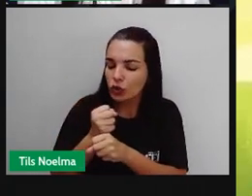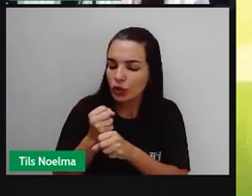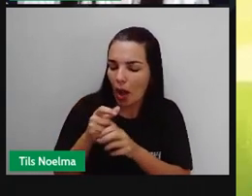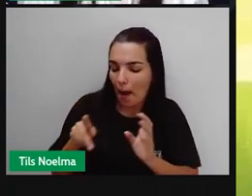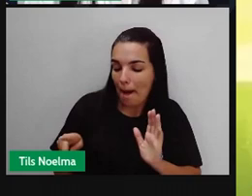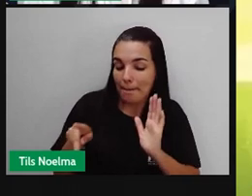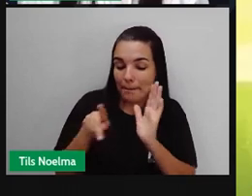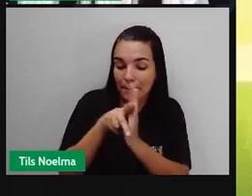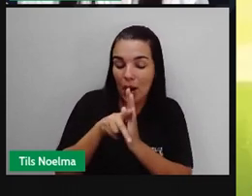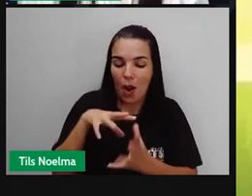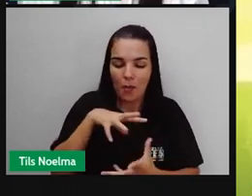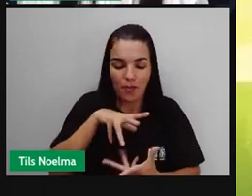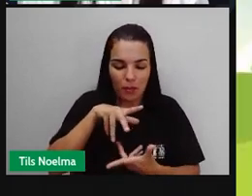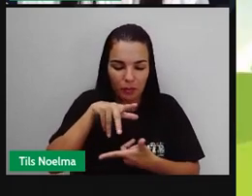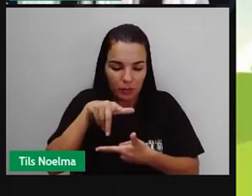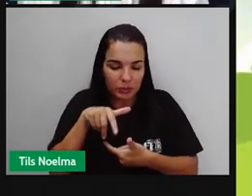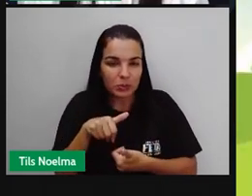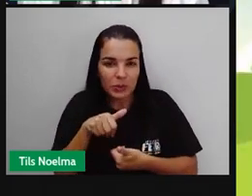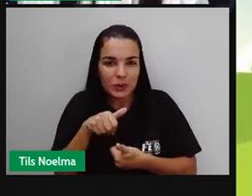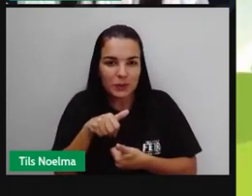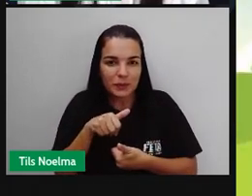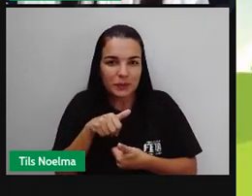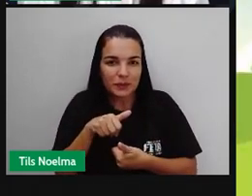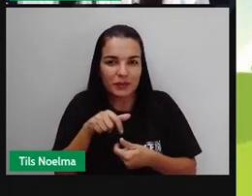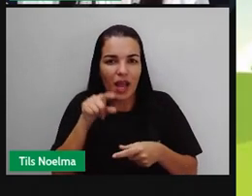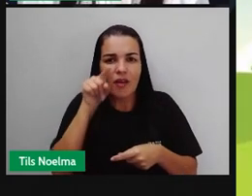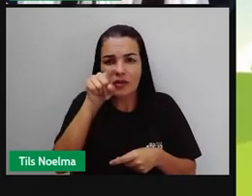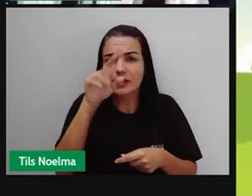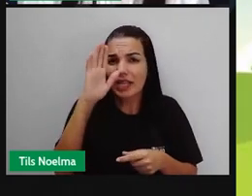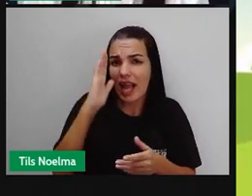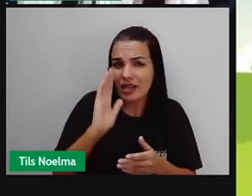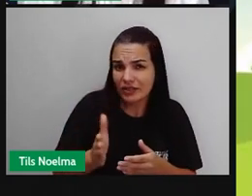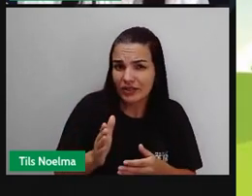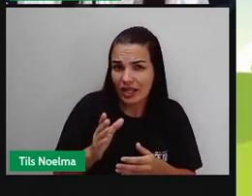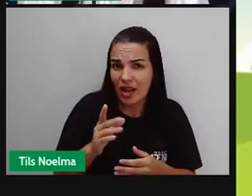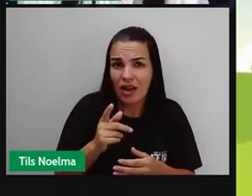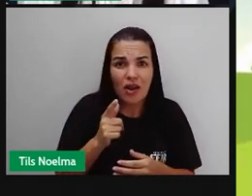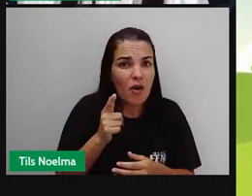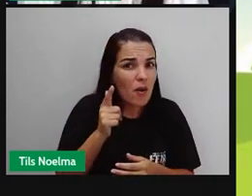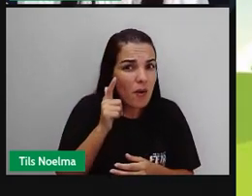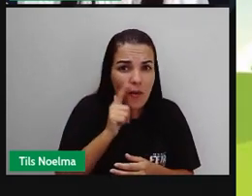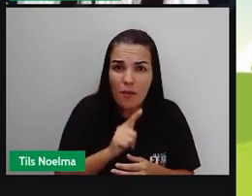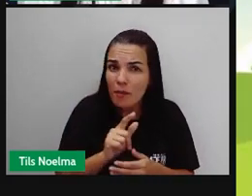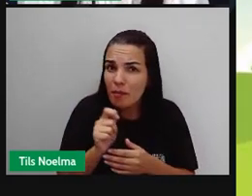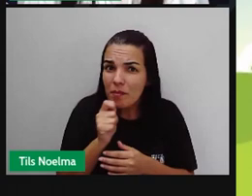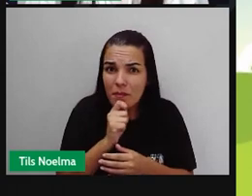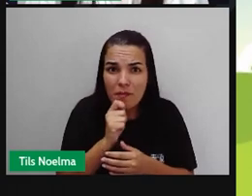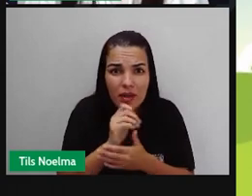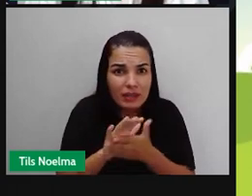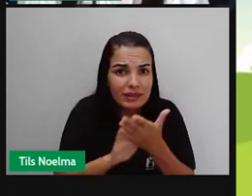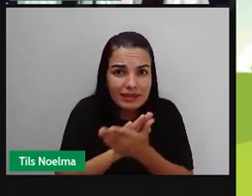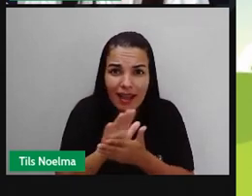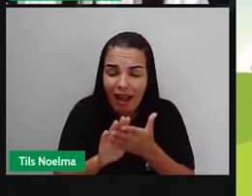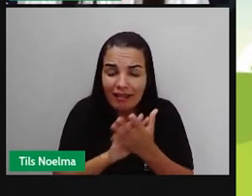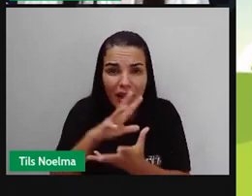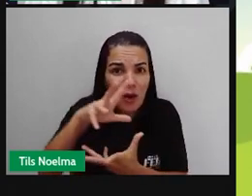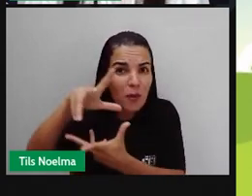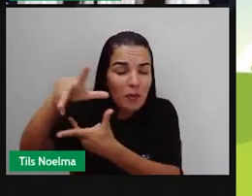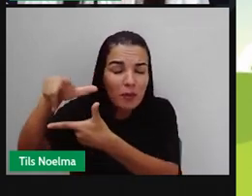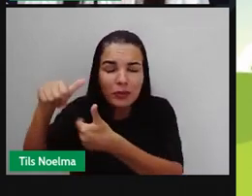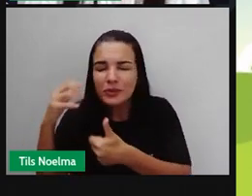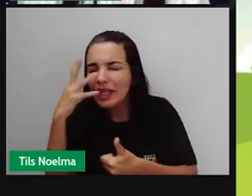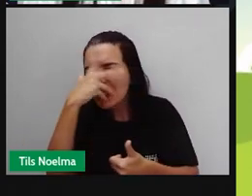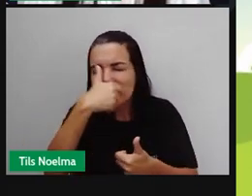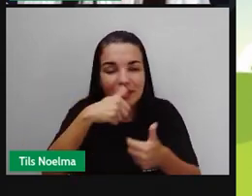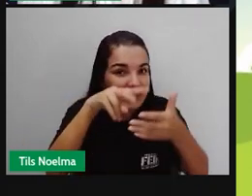mundo a partir dessa leitura. Você ainda não começou a caminhar por esse magnífico mundo da leitura?